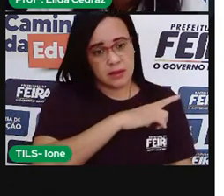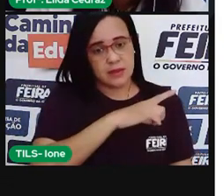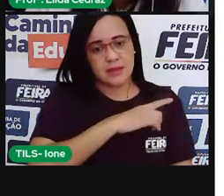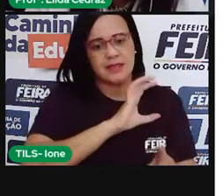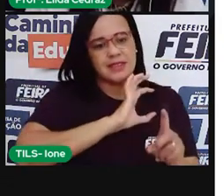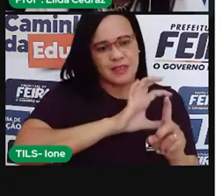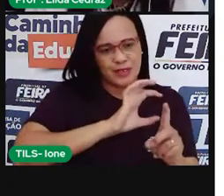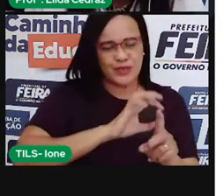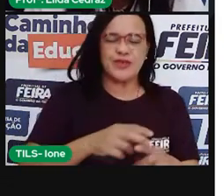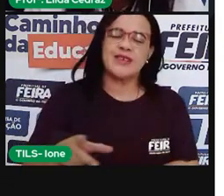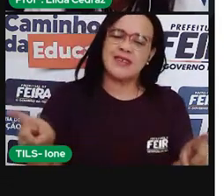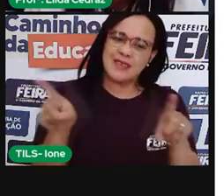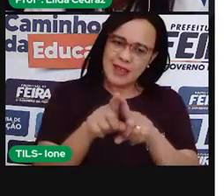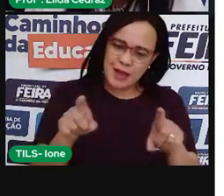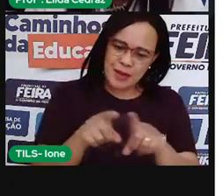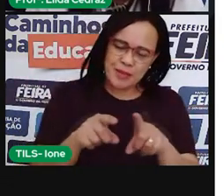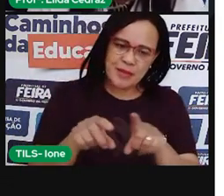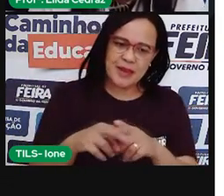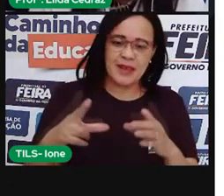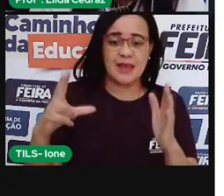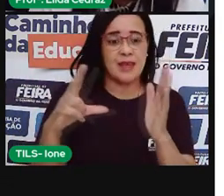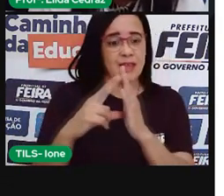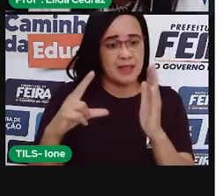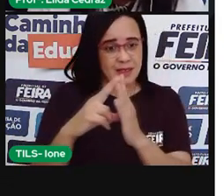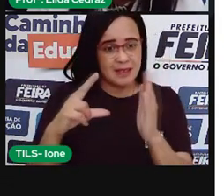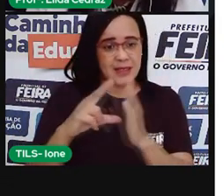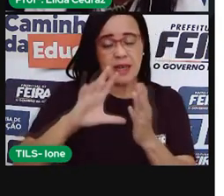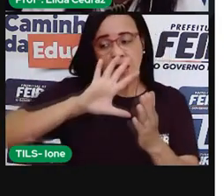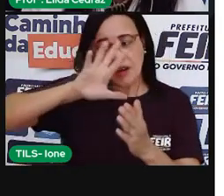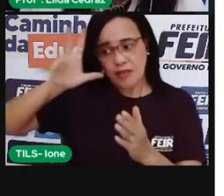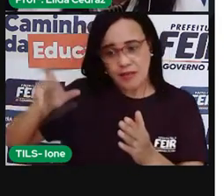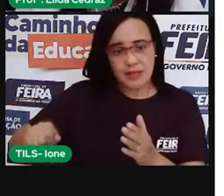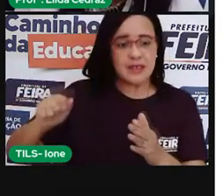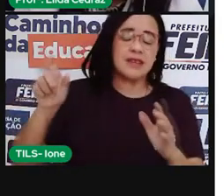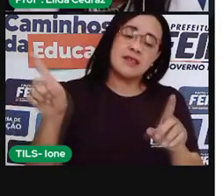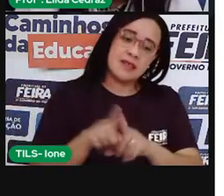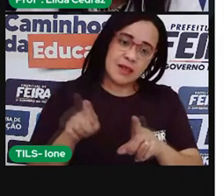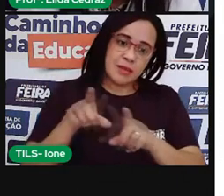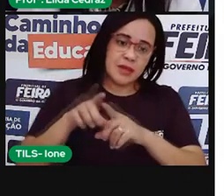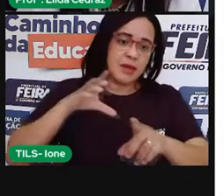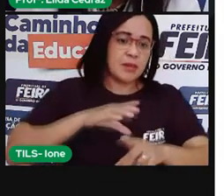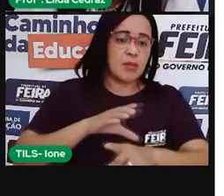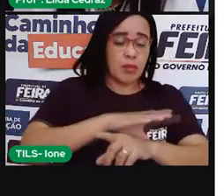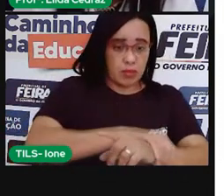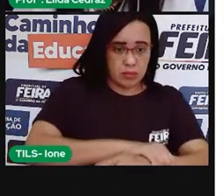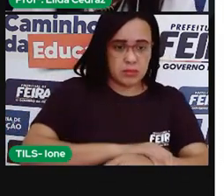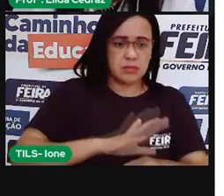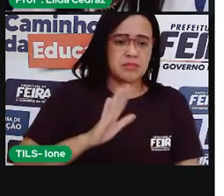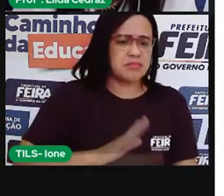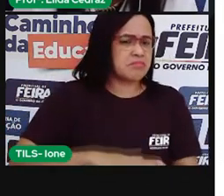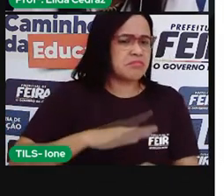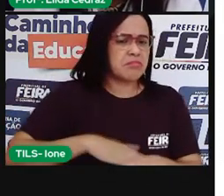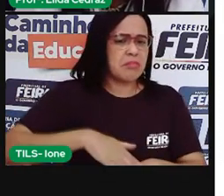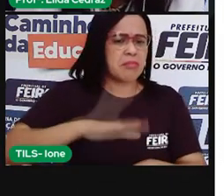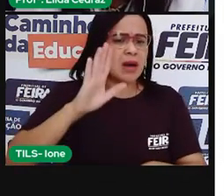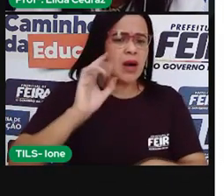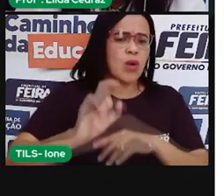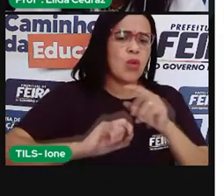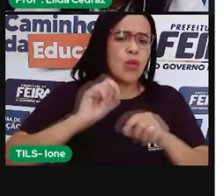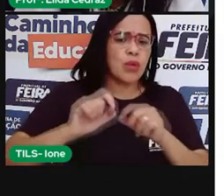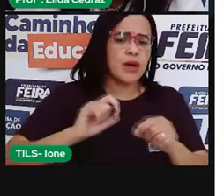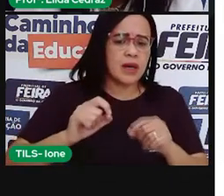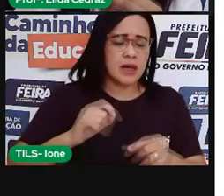indígenas, dos africanos e dos portugueses, mas ela é muito influenciada e foi